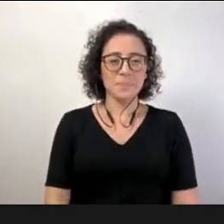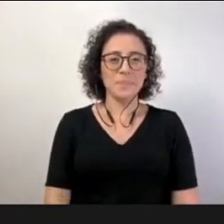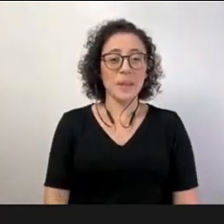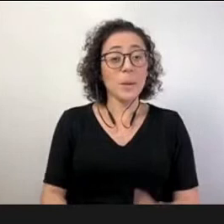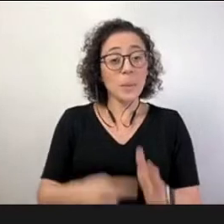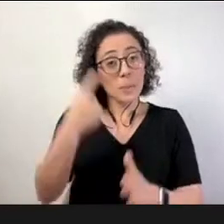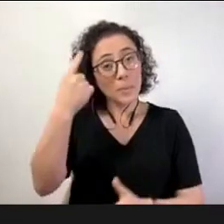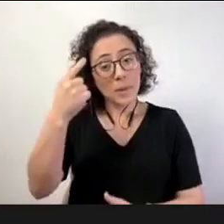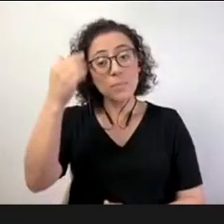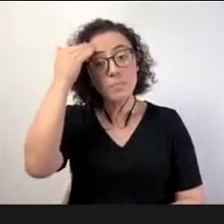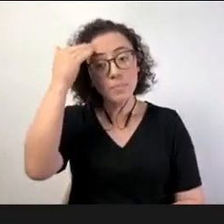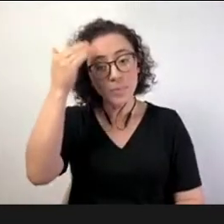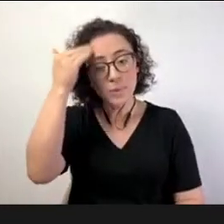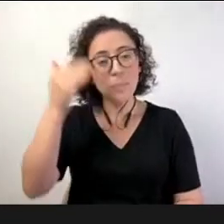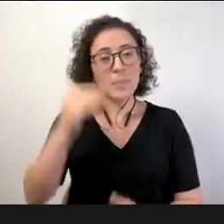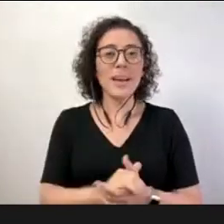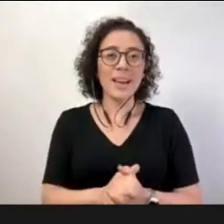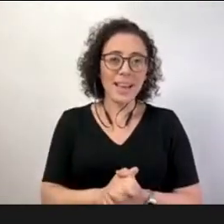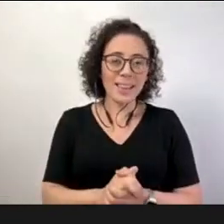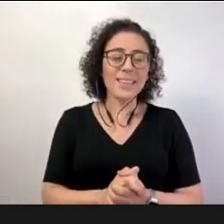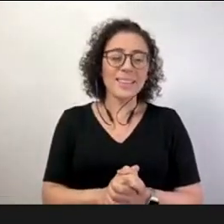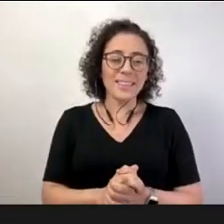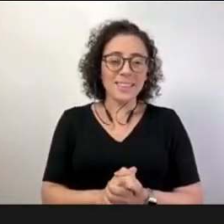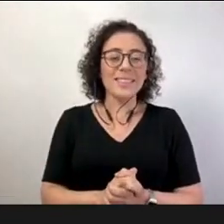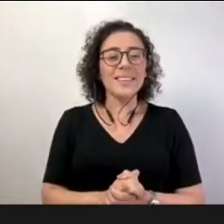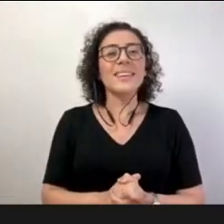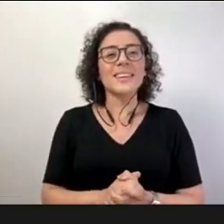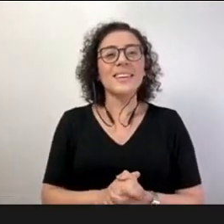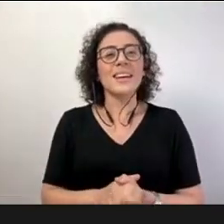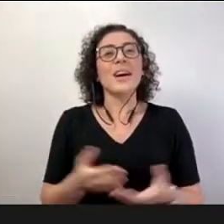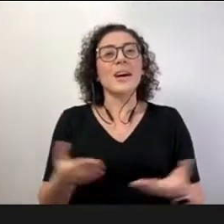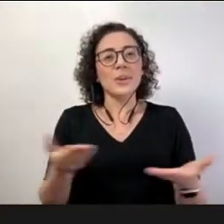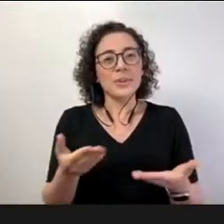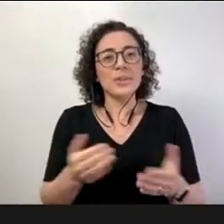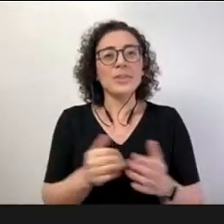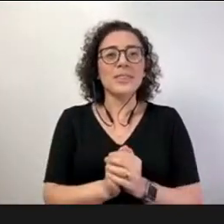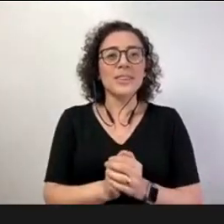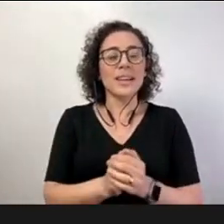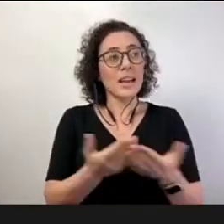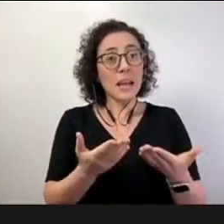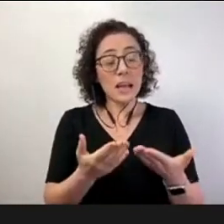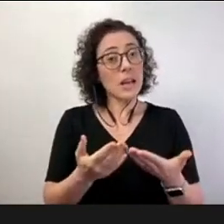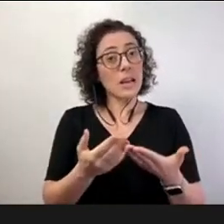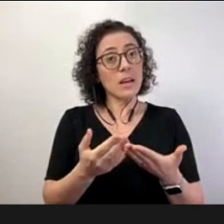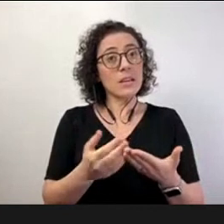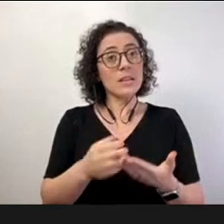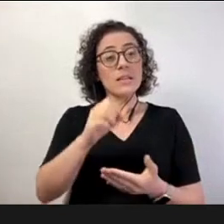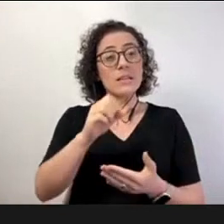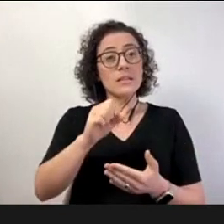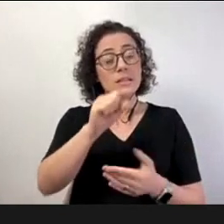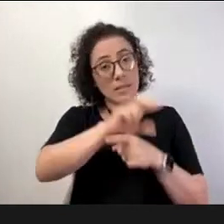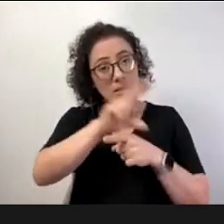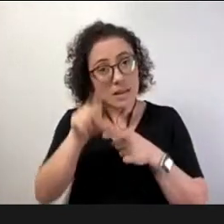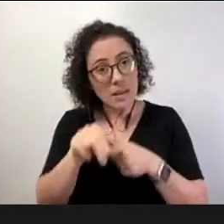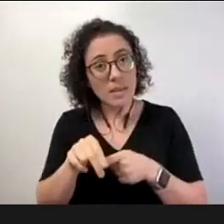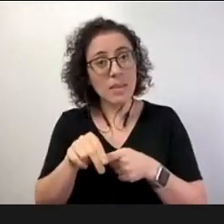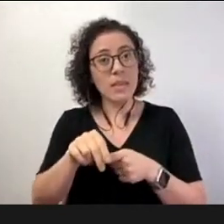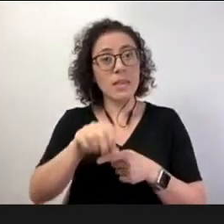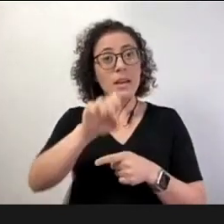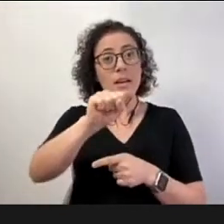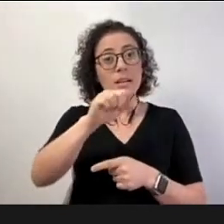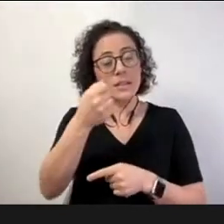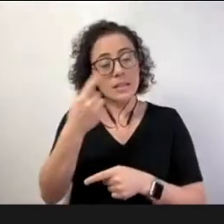aqui. esta iniciativa do Senac de São Carlos é extremamente valiosa, sobretudo porque